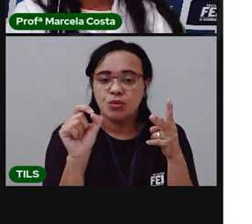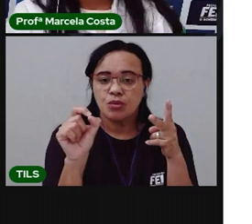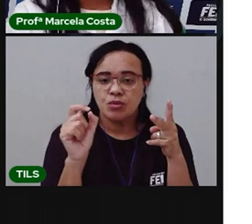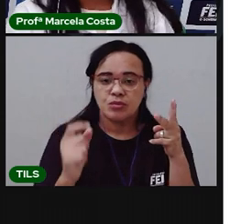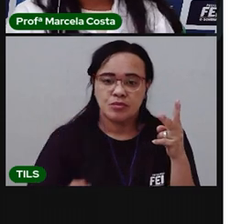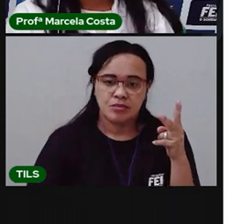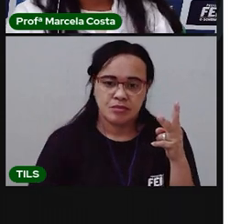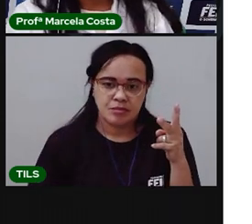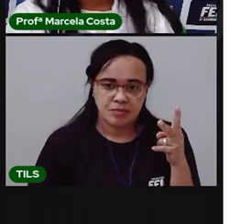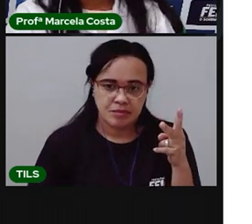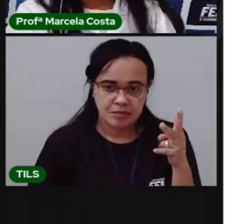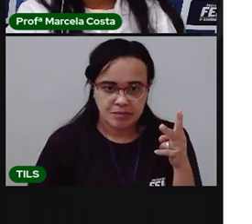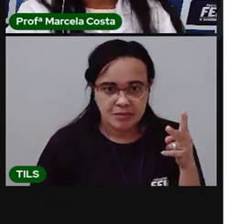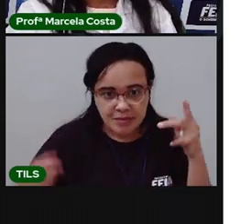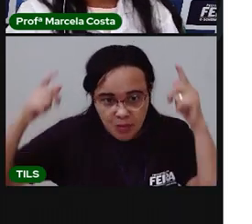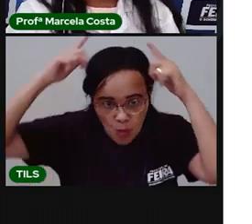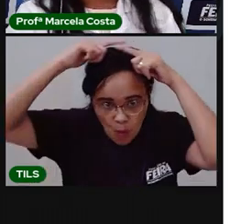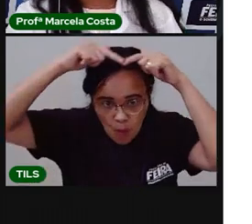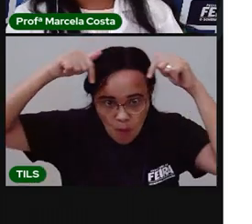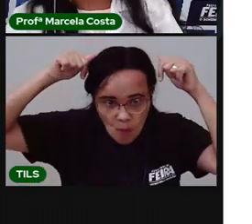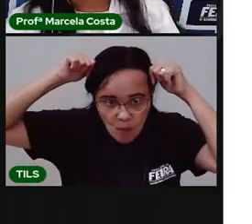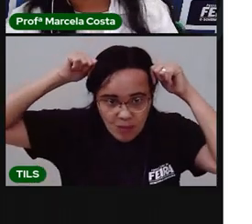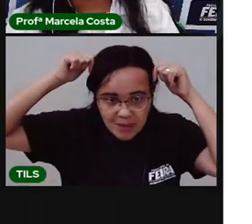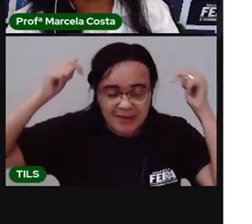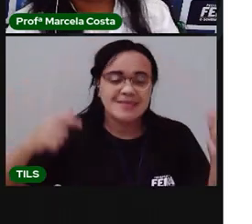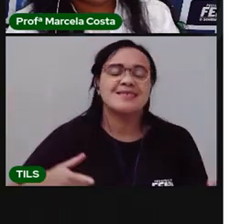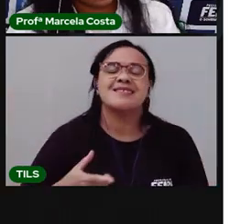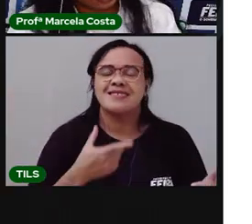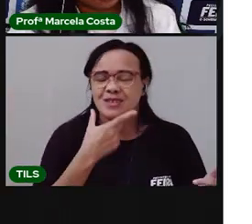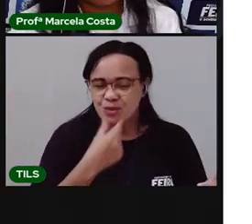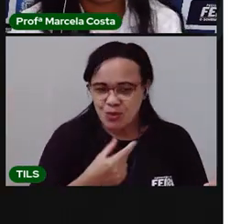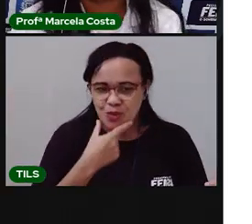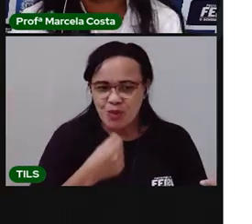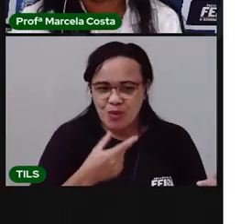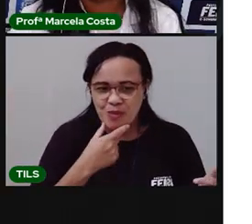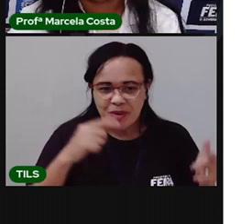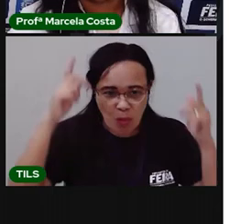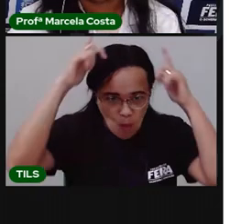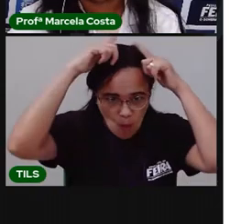Uma careca, né? A setinha mostrando. Uma careca.